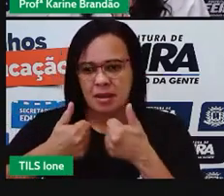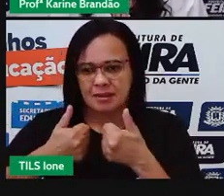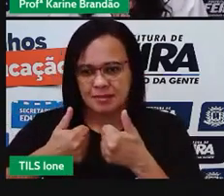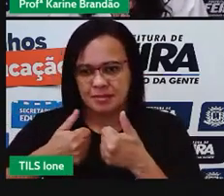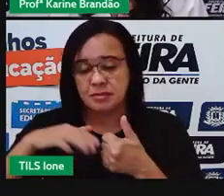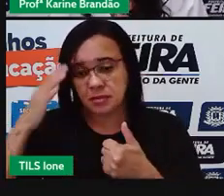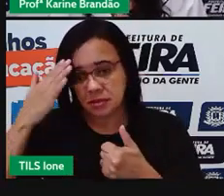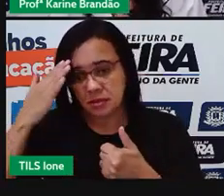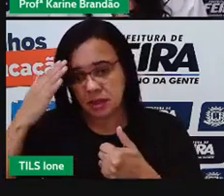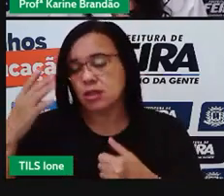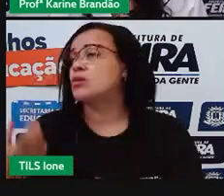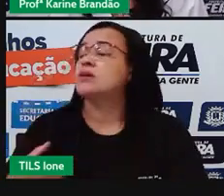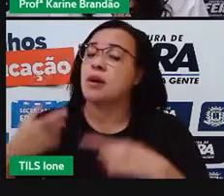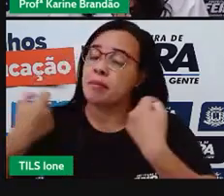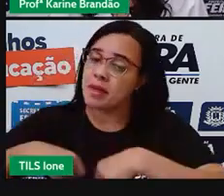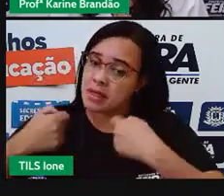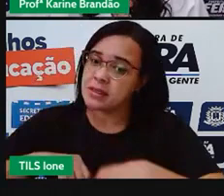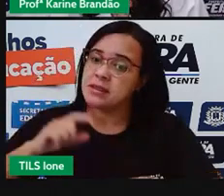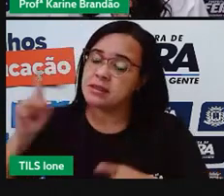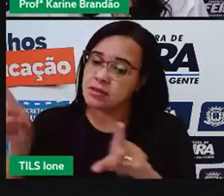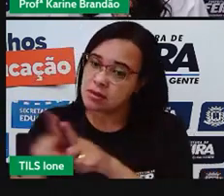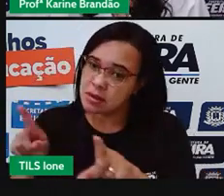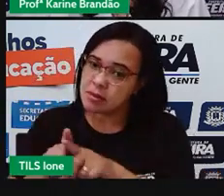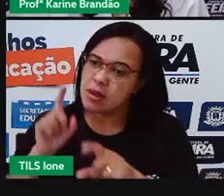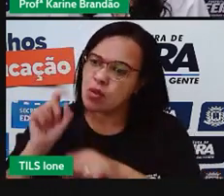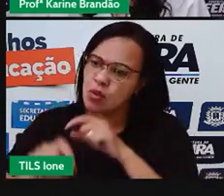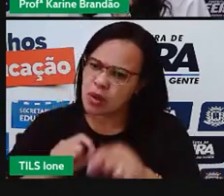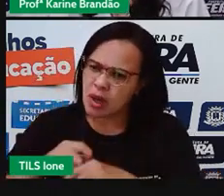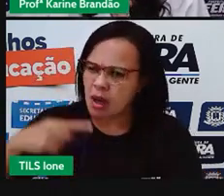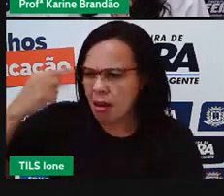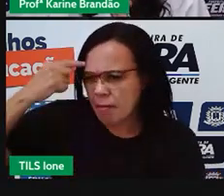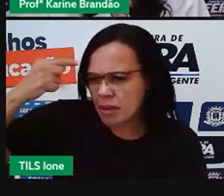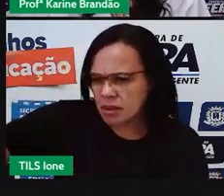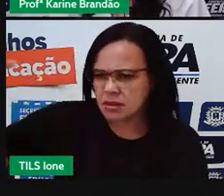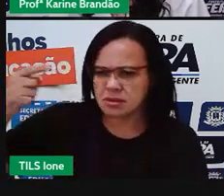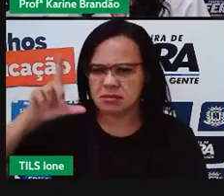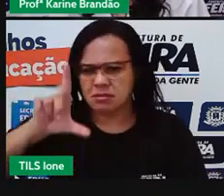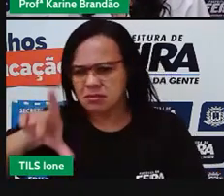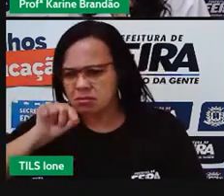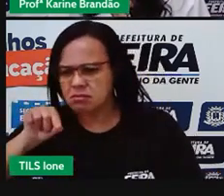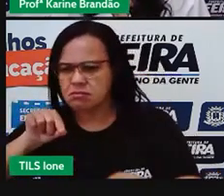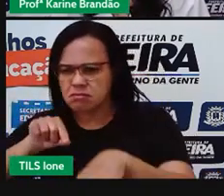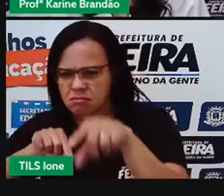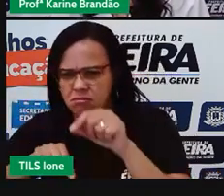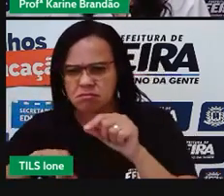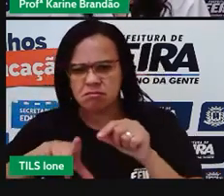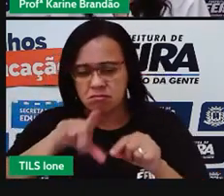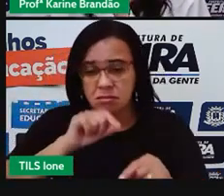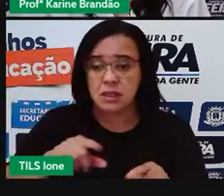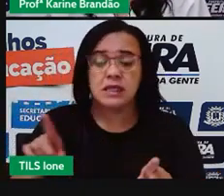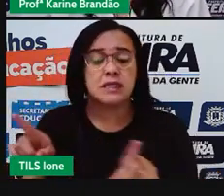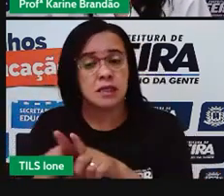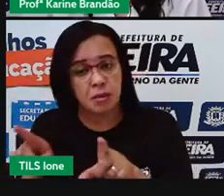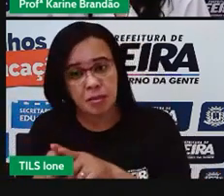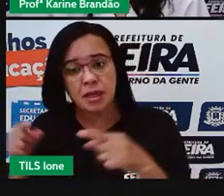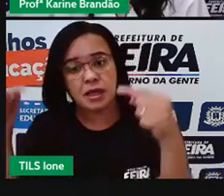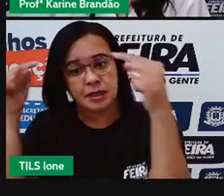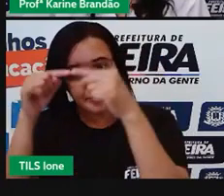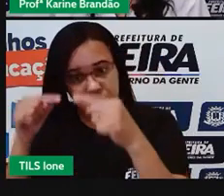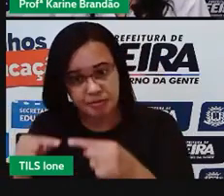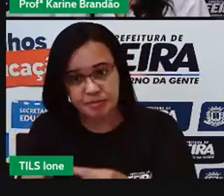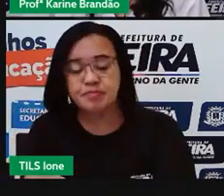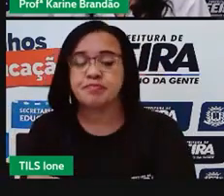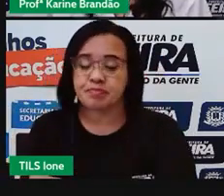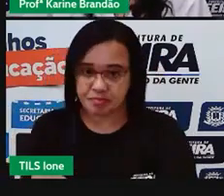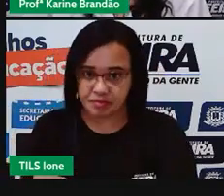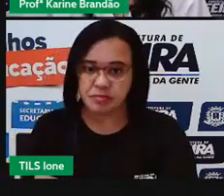consequências em médio e longo prazo. Ou seja, consumo consciente é pensar nas nossas